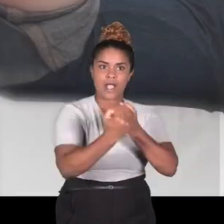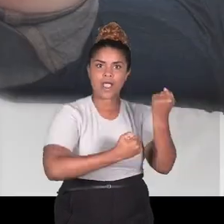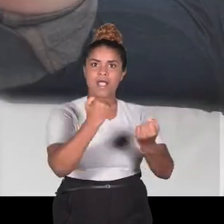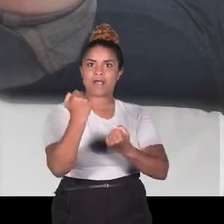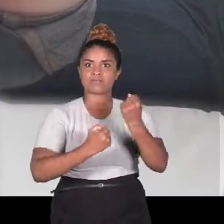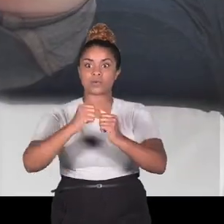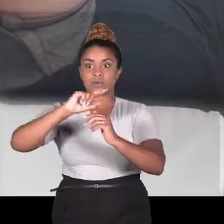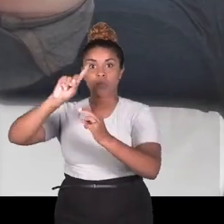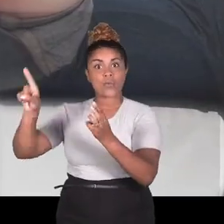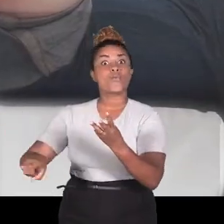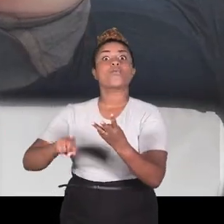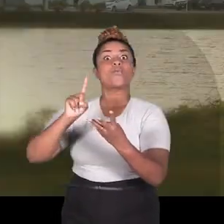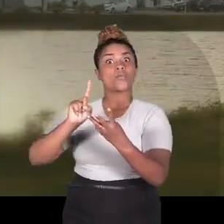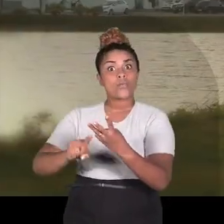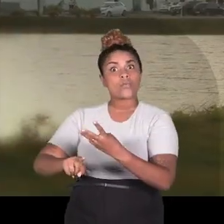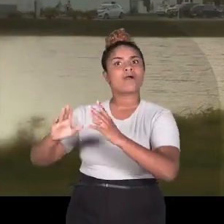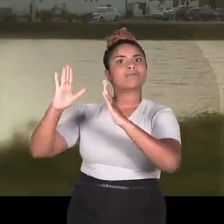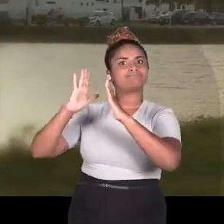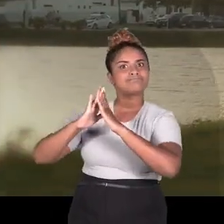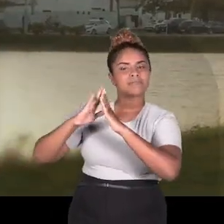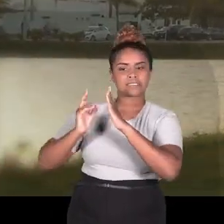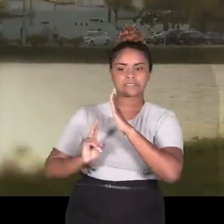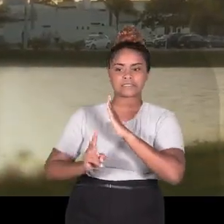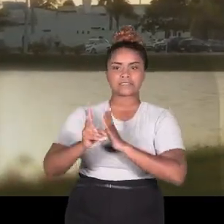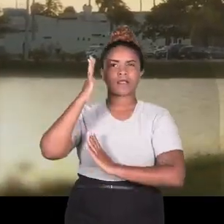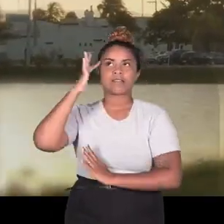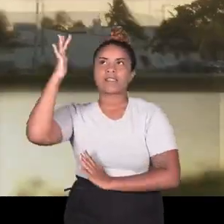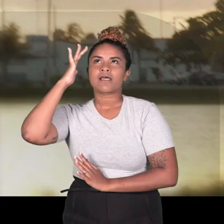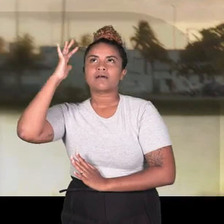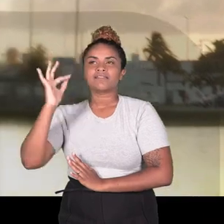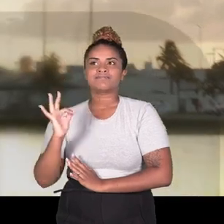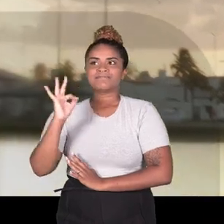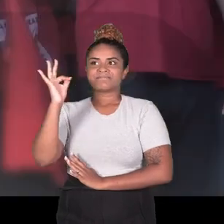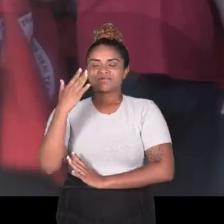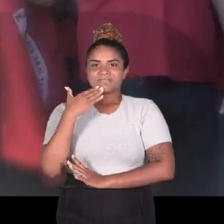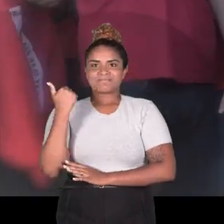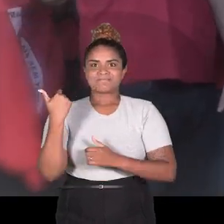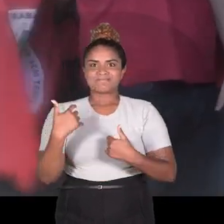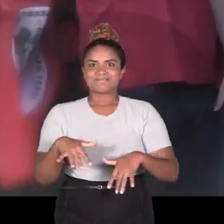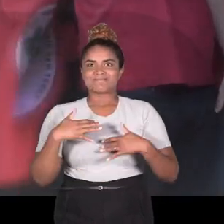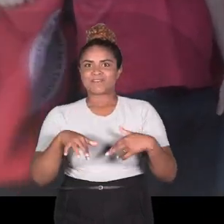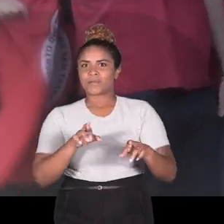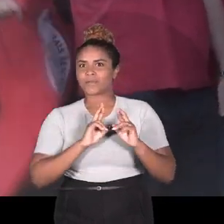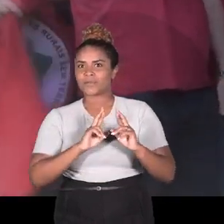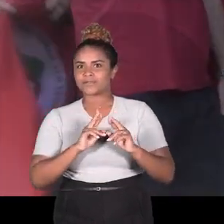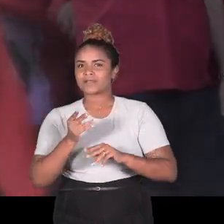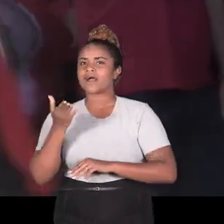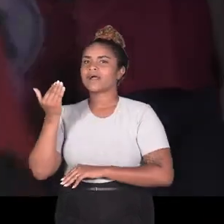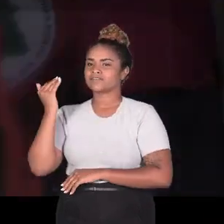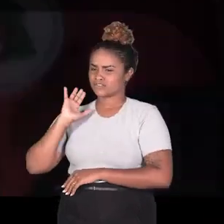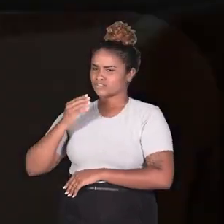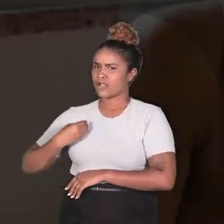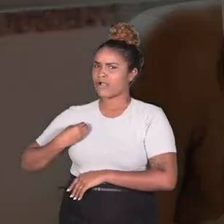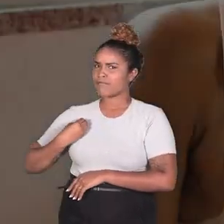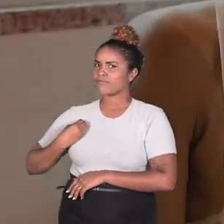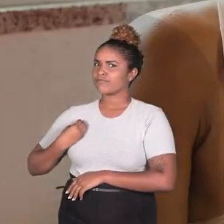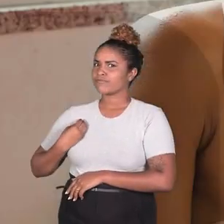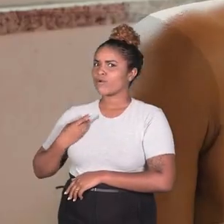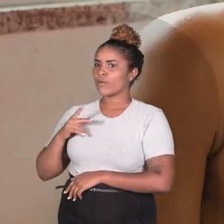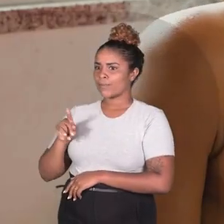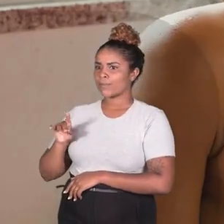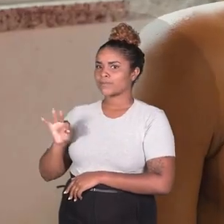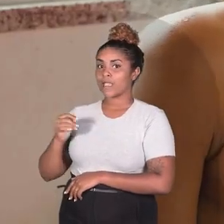carro, sua casa, sempre sonhando com um futuro melhor. Você já viveu isso com o PT? Eu